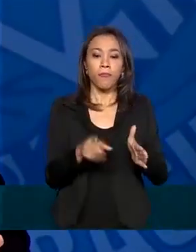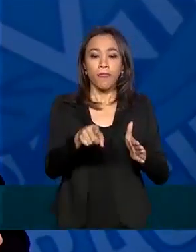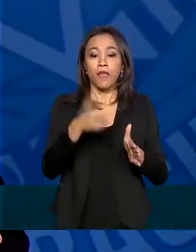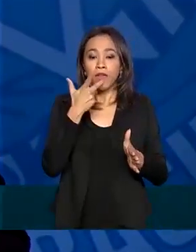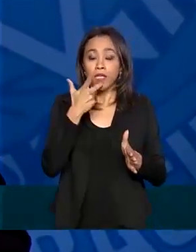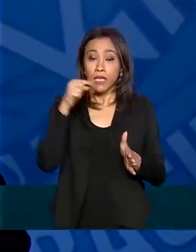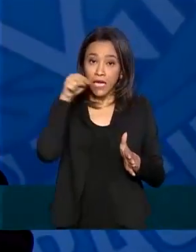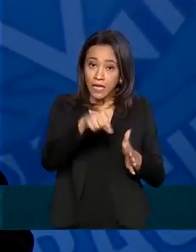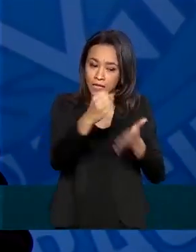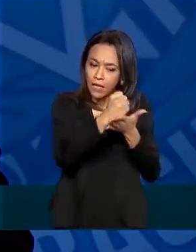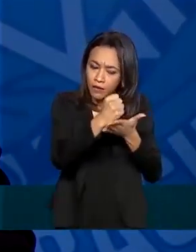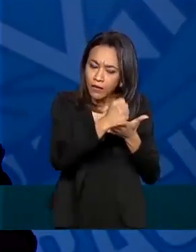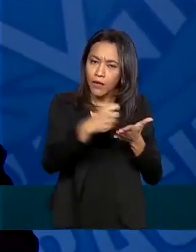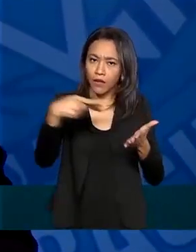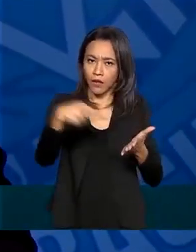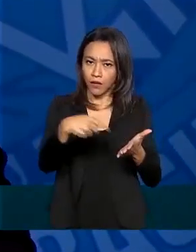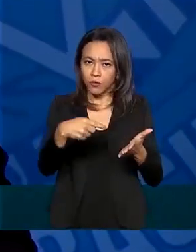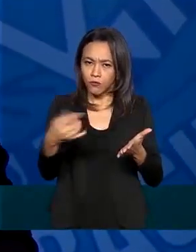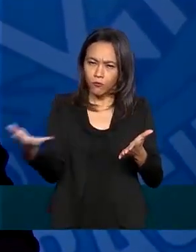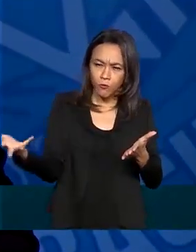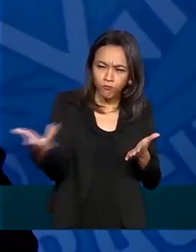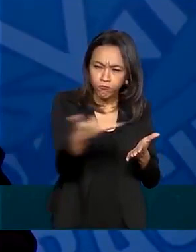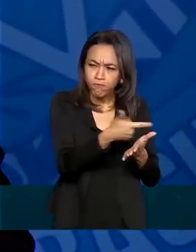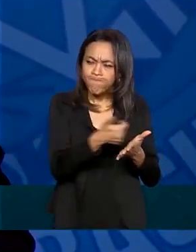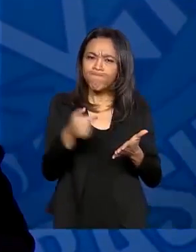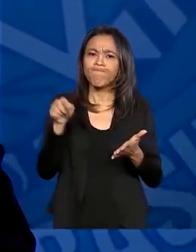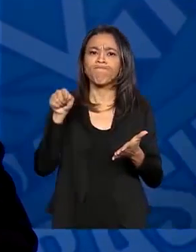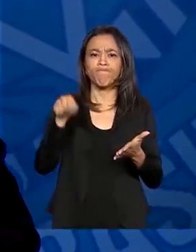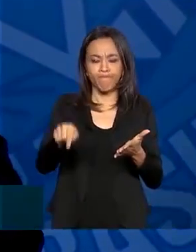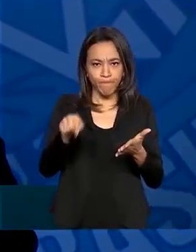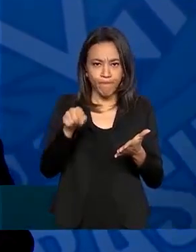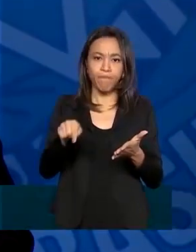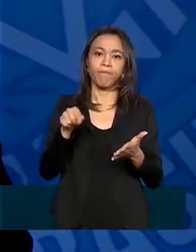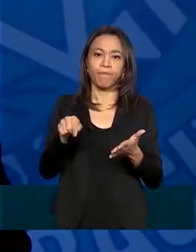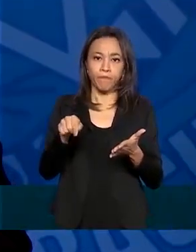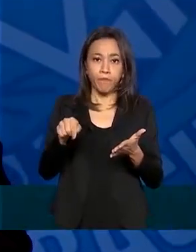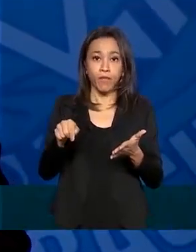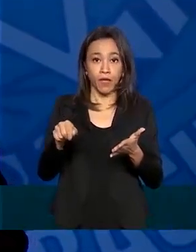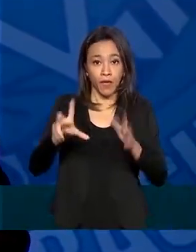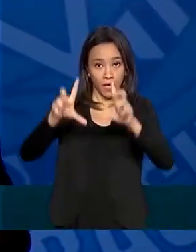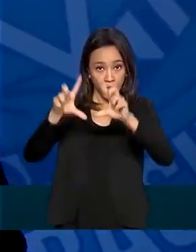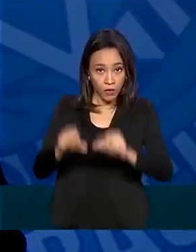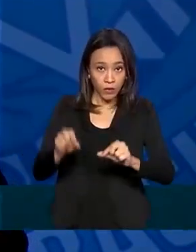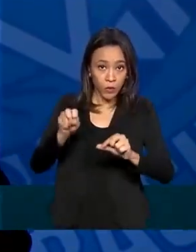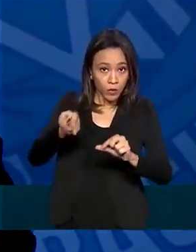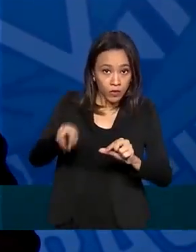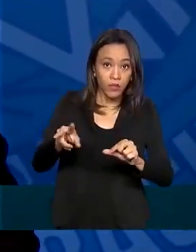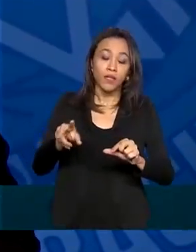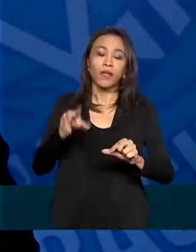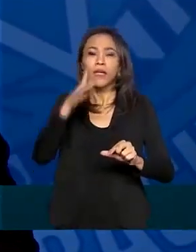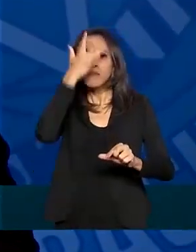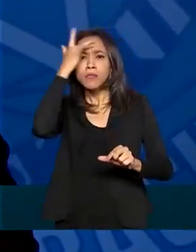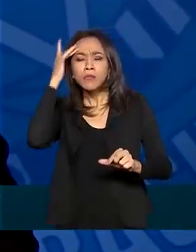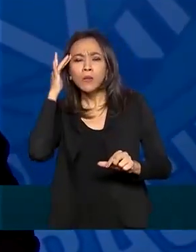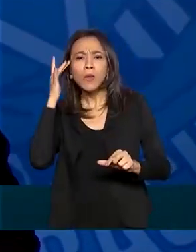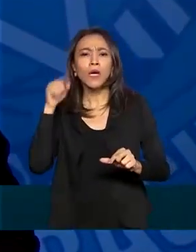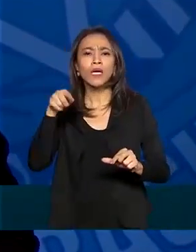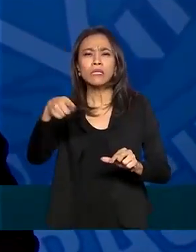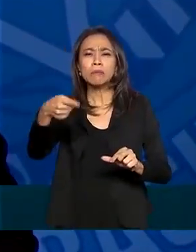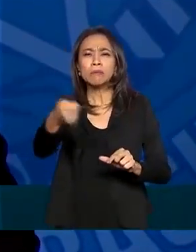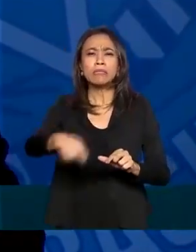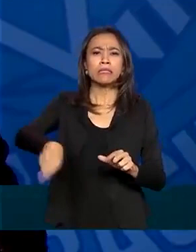se mostrando eficiente na inibição da replicação viral, evite o paciente a chegar